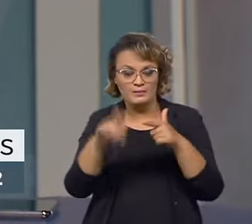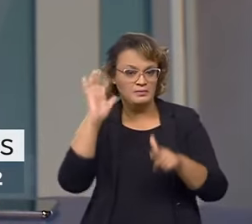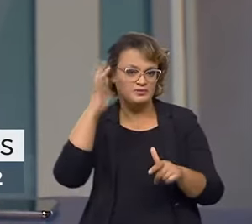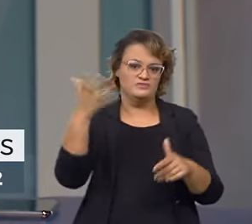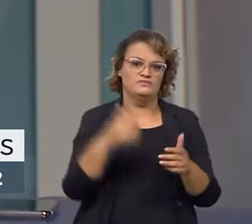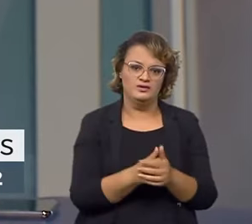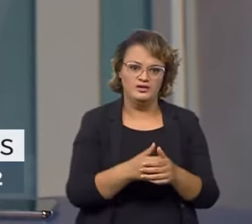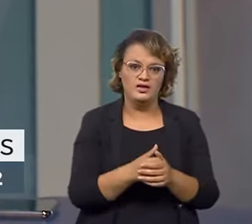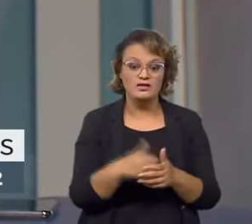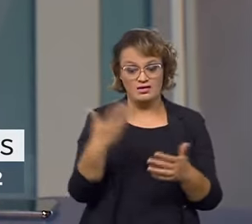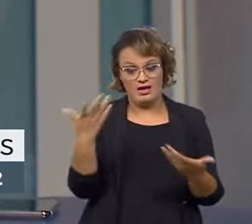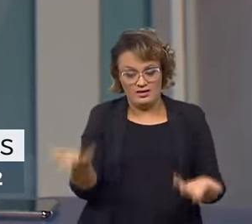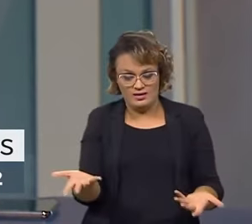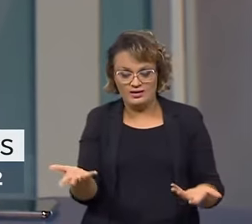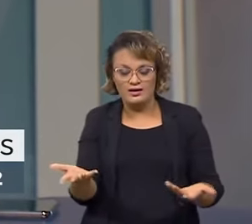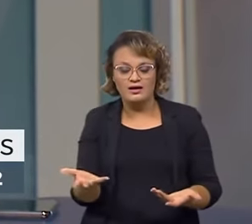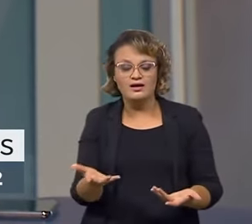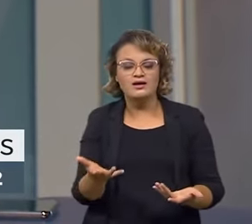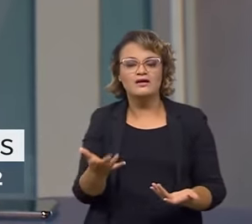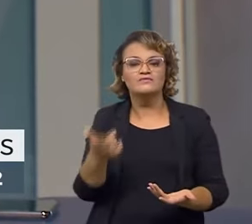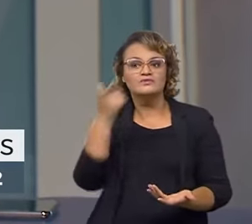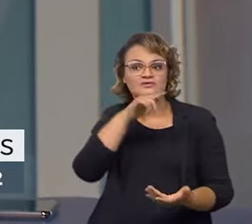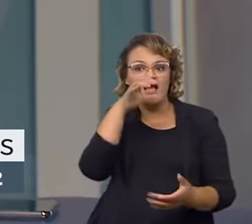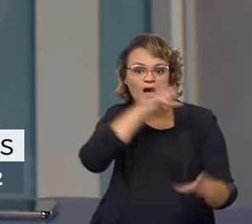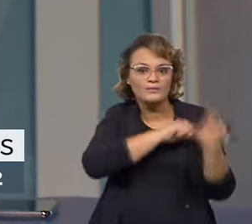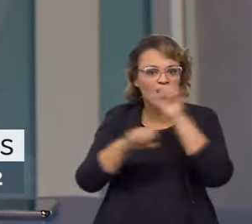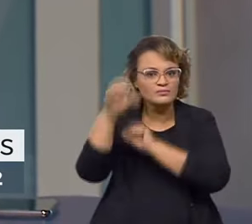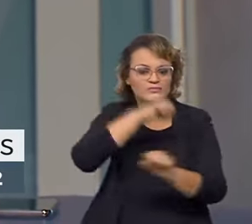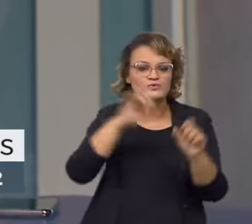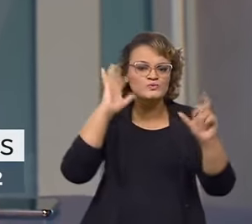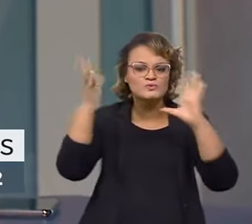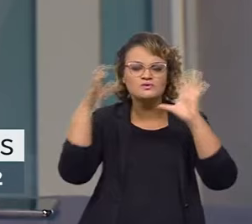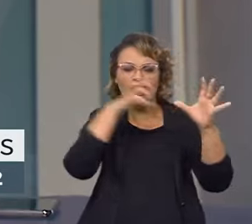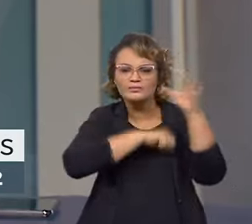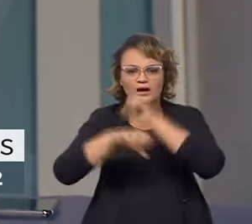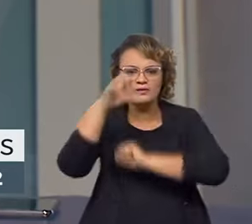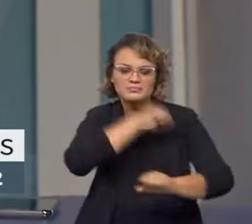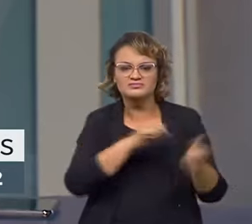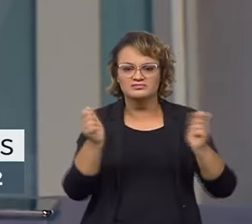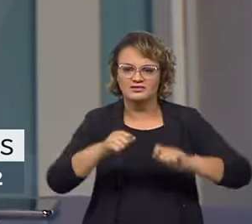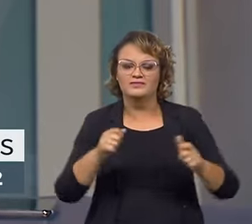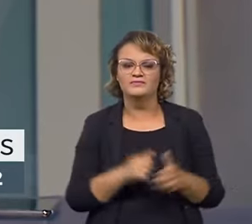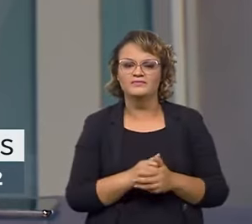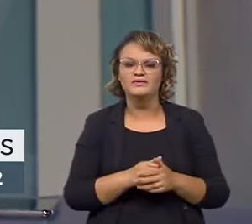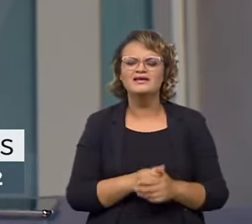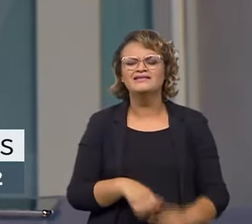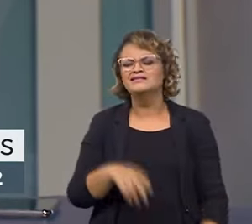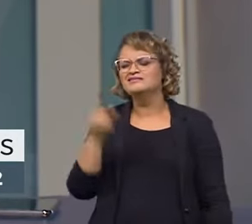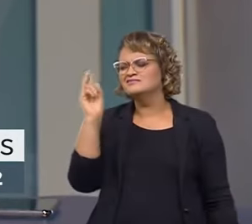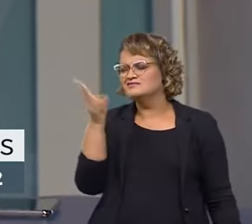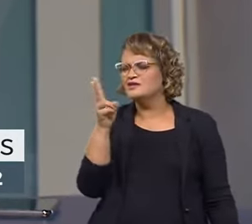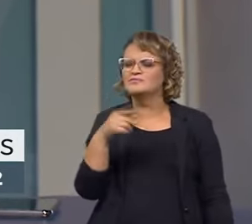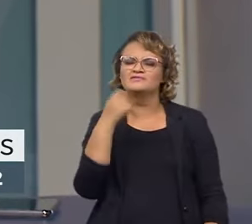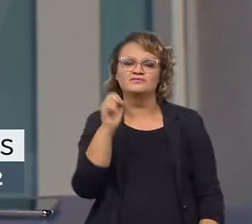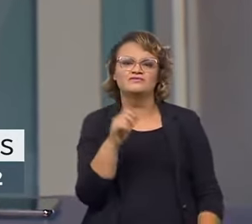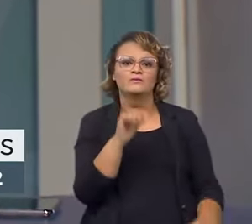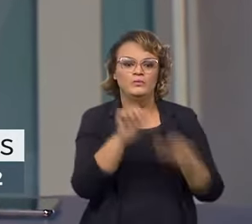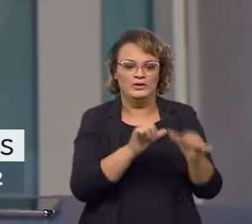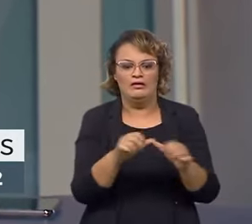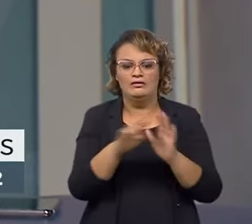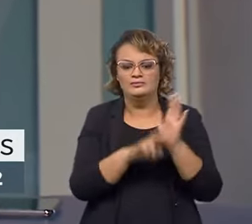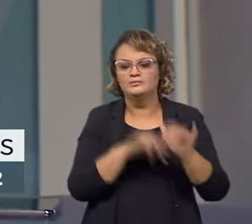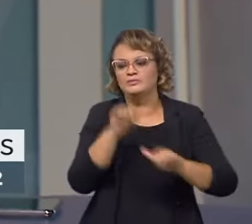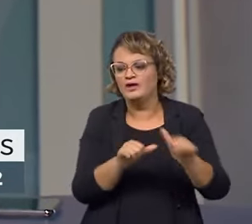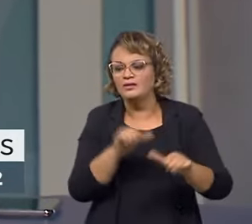E você consegue, cada vez mais rápido, ter novas soluções mais eficazes. E toda hora você tiver que ficar alterando esse